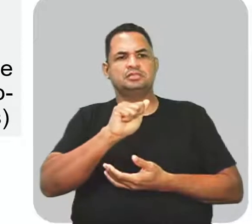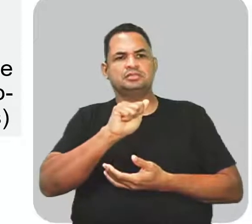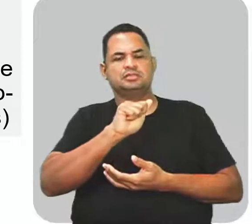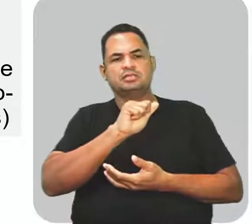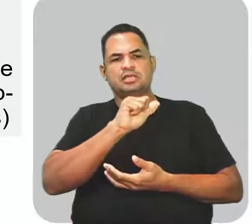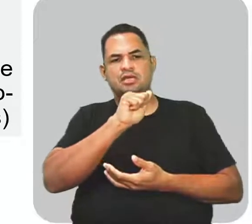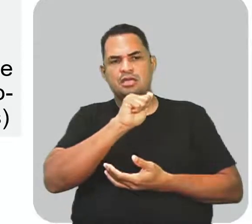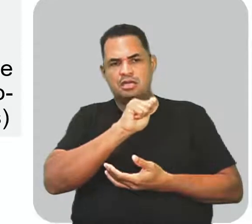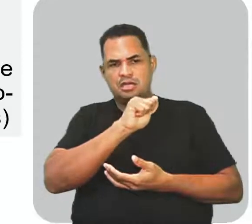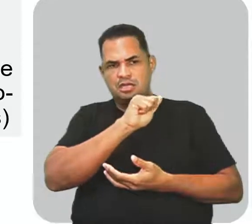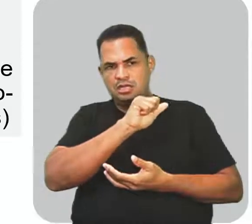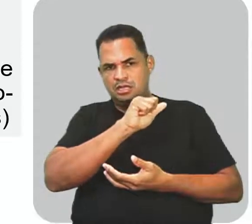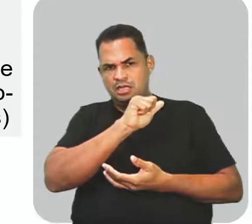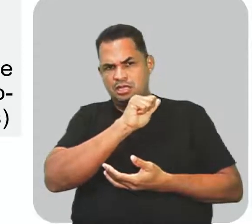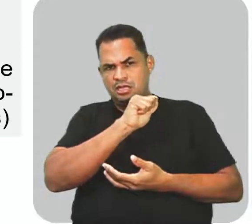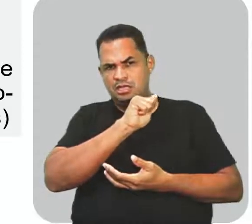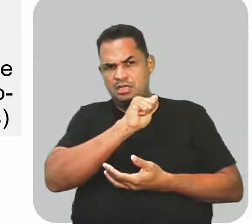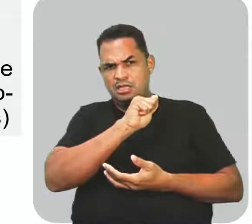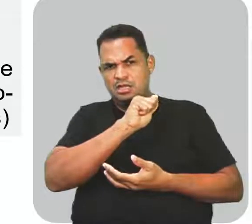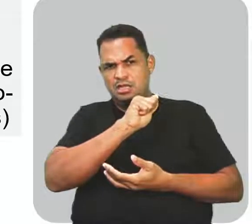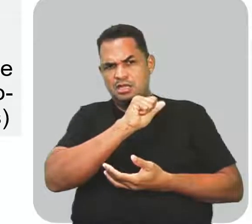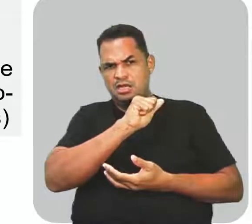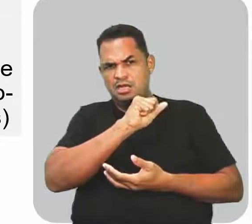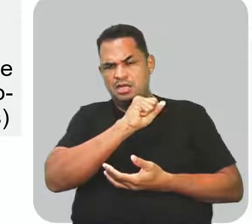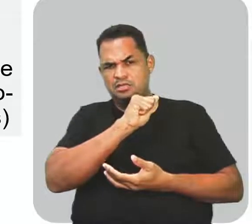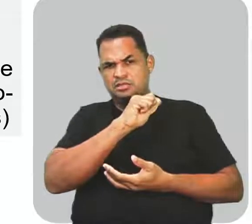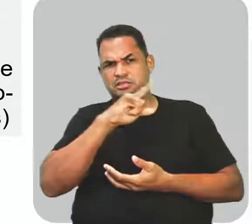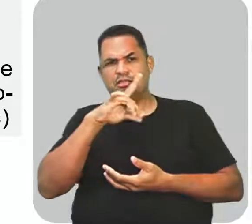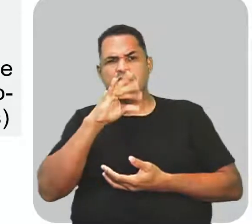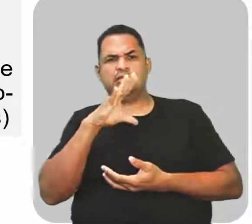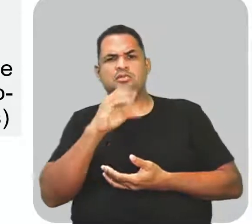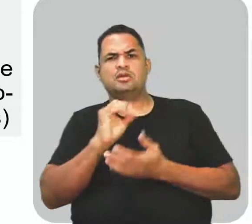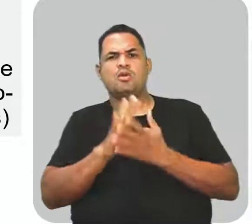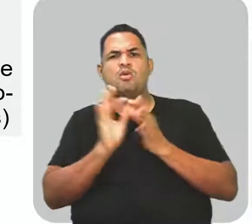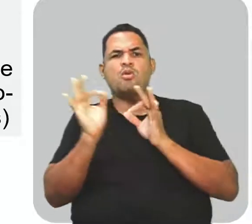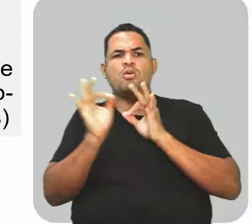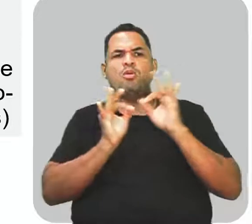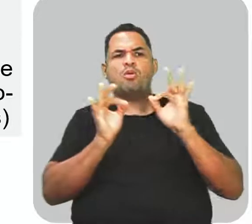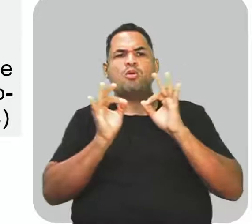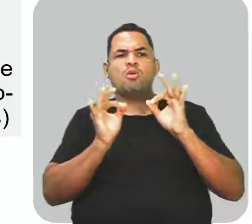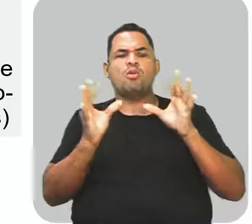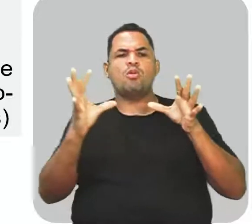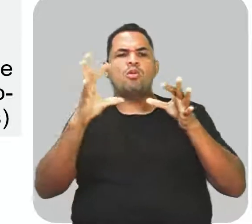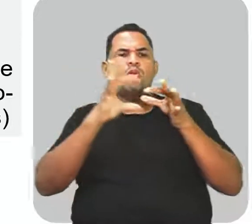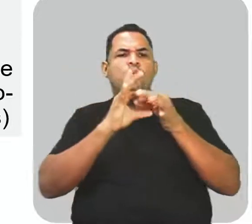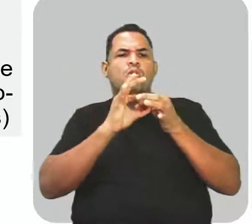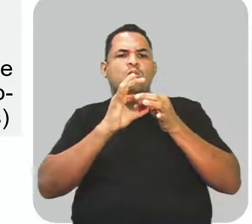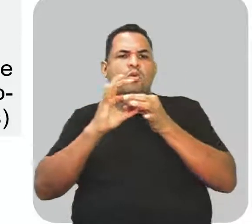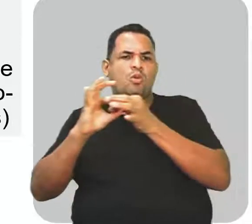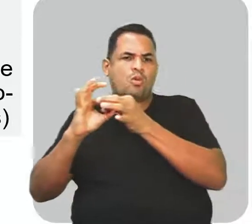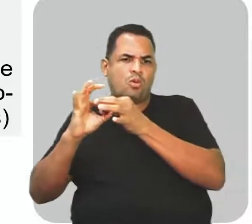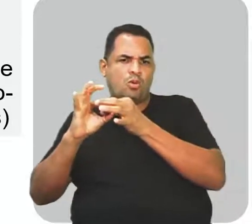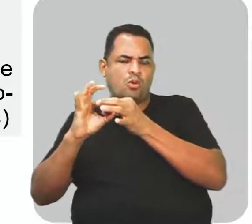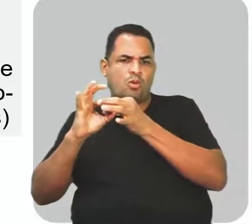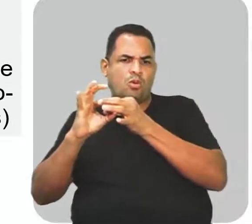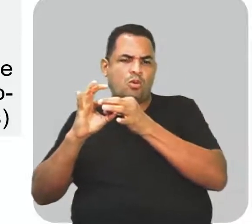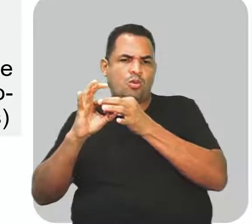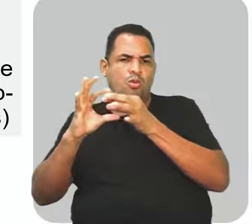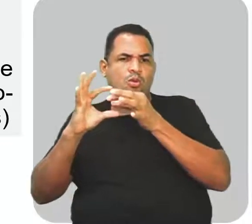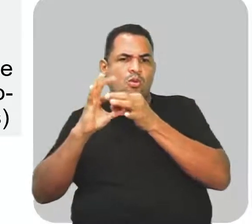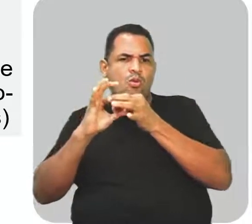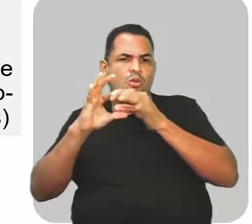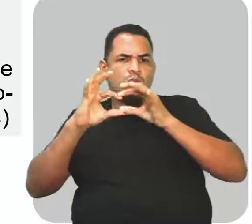assíndeto, ele caracteriza a omissão das conjunções coordenativas. E não é de qualquer termo. Essa é a diferença. O